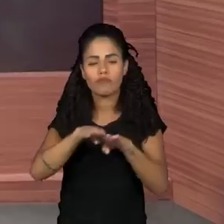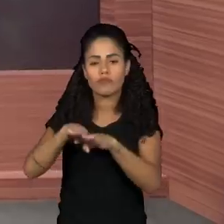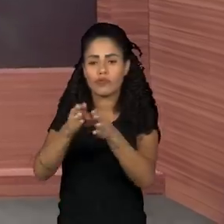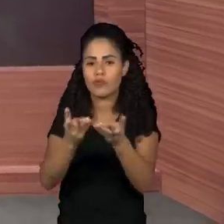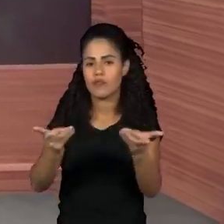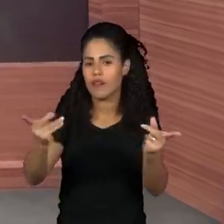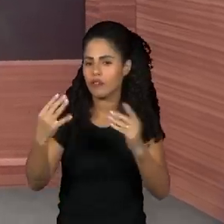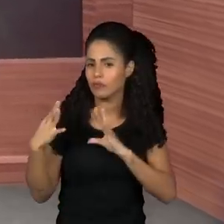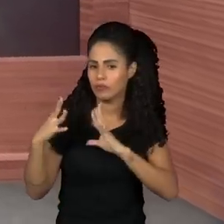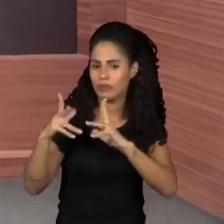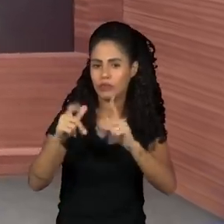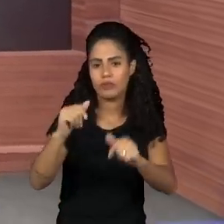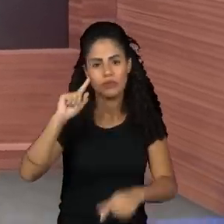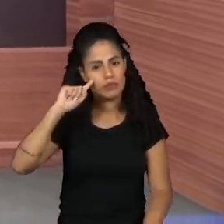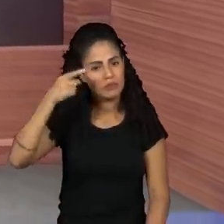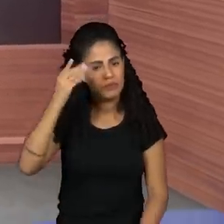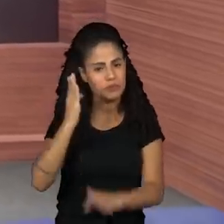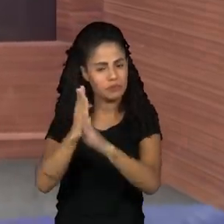todos. Até lá!